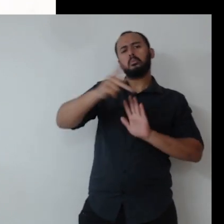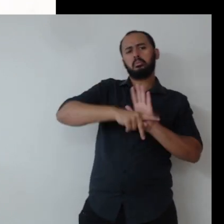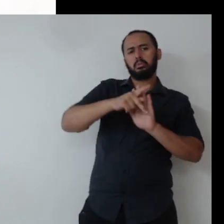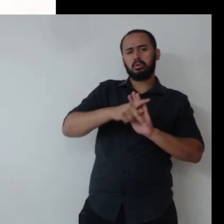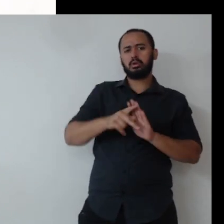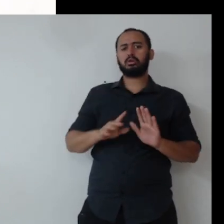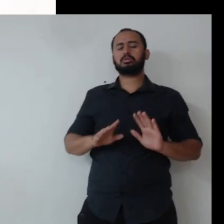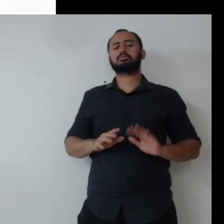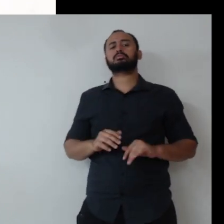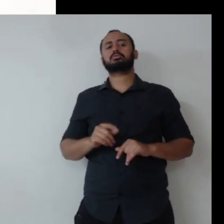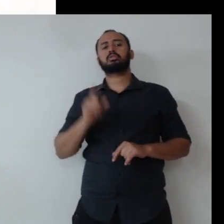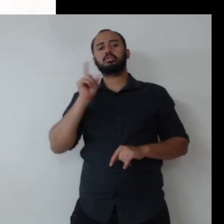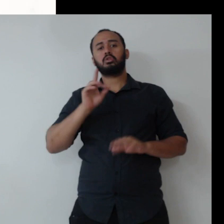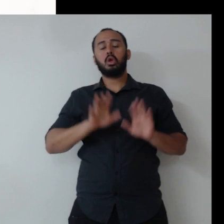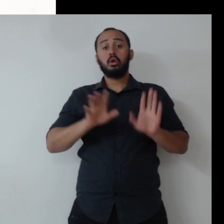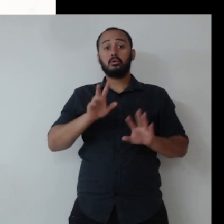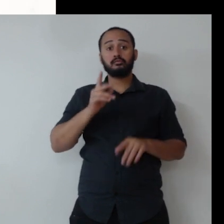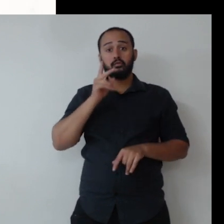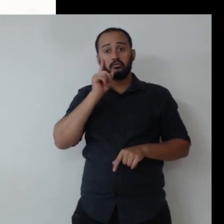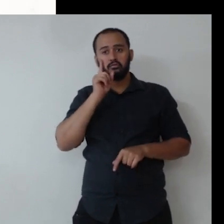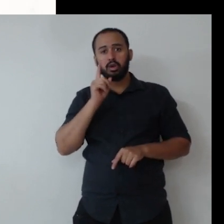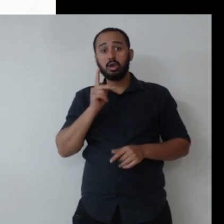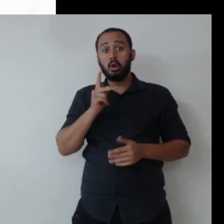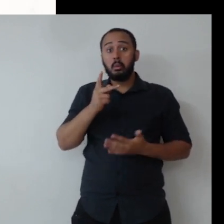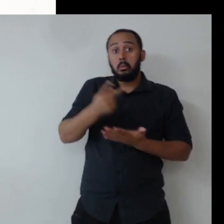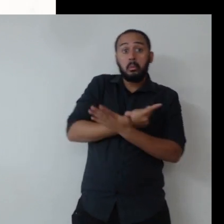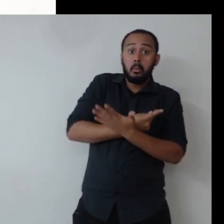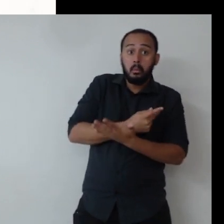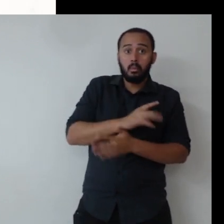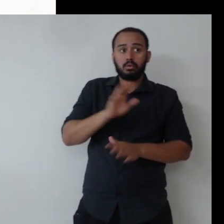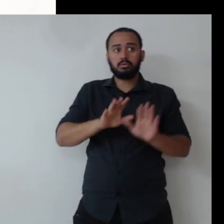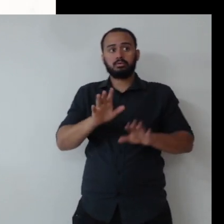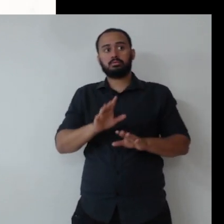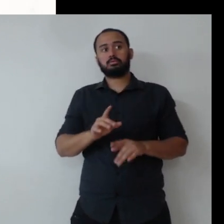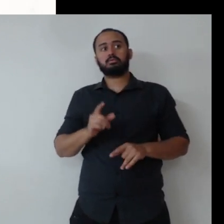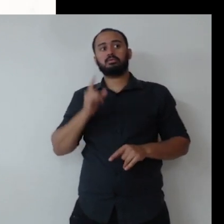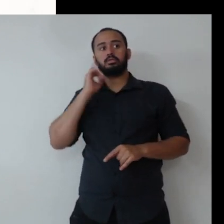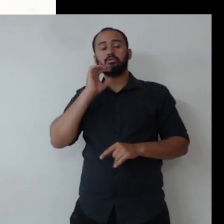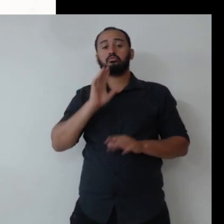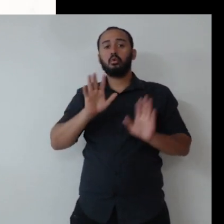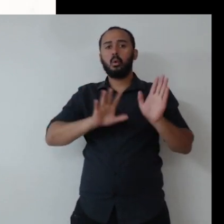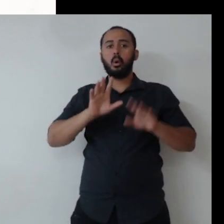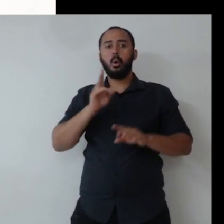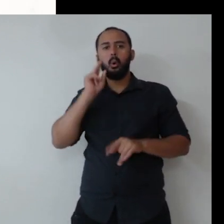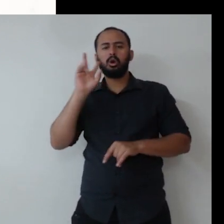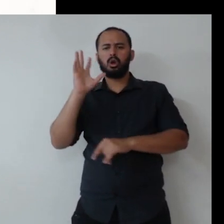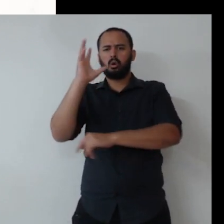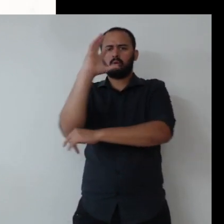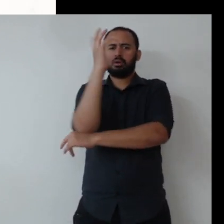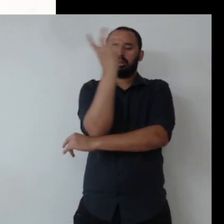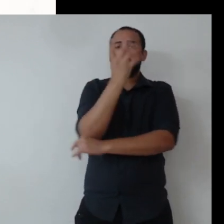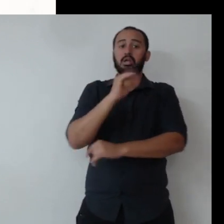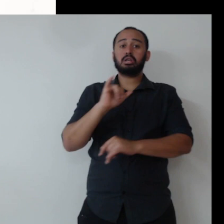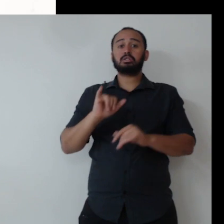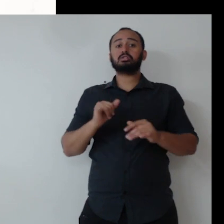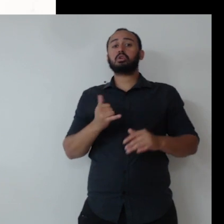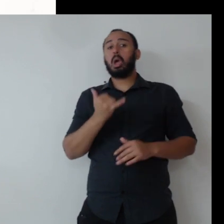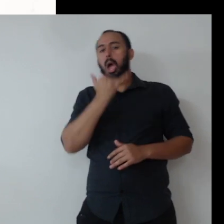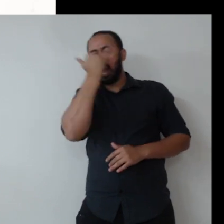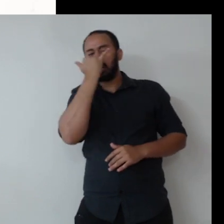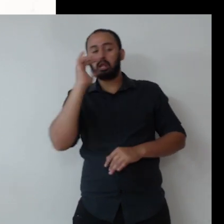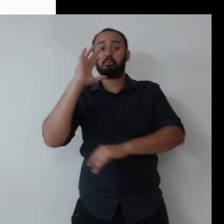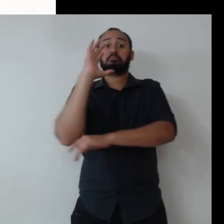nos planos de sistema de gestão de riscos, avaliar os riscos de impactos ambientais, de acidentes ambientais de um